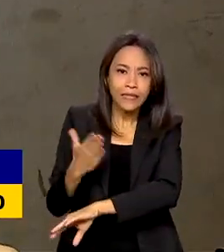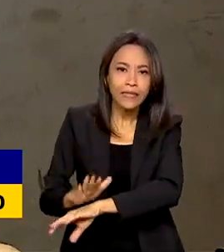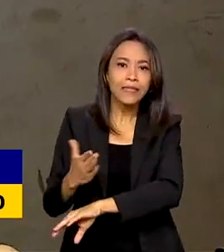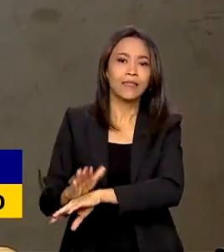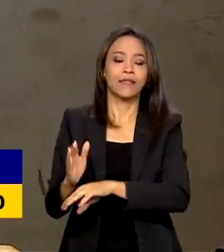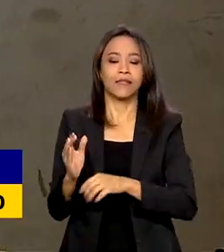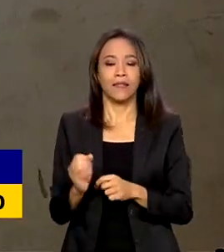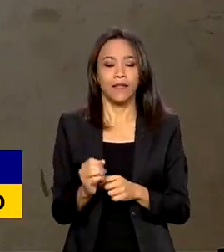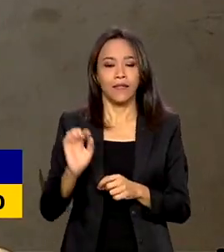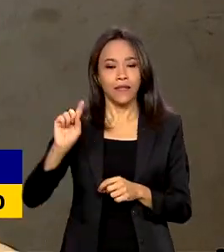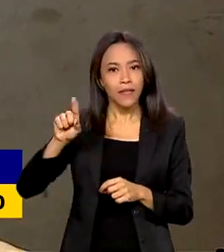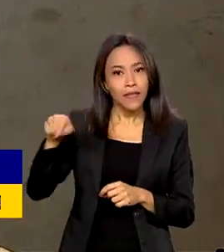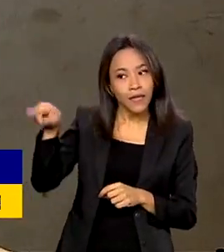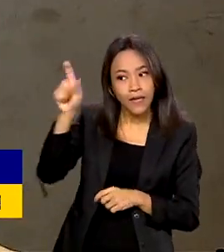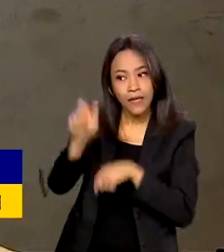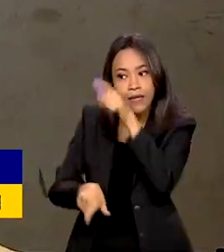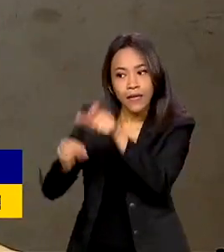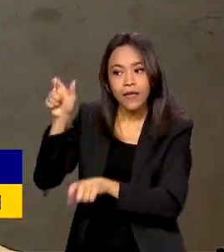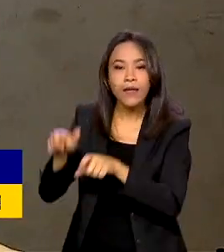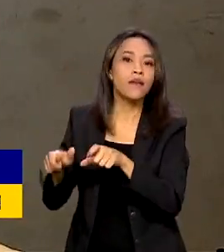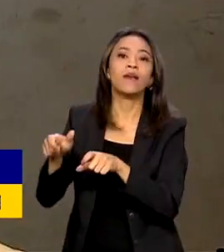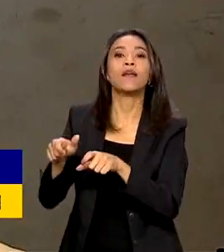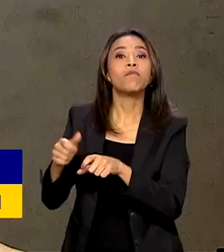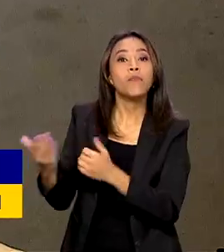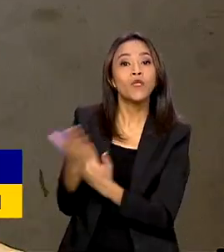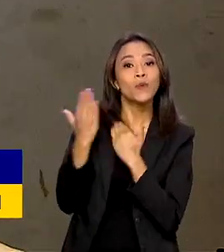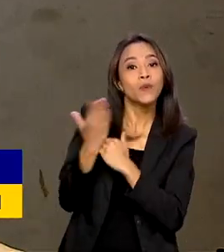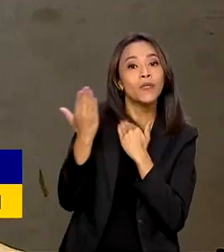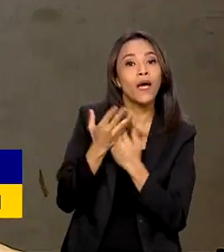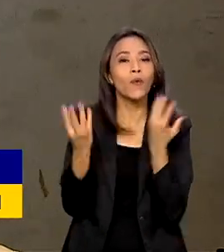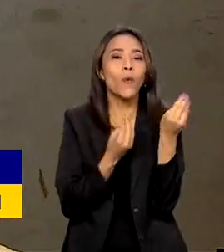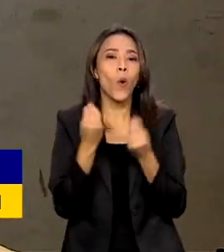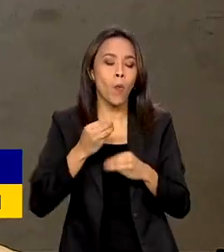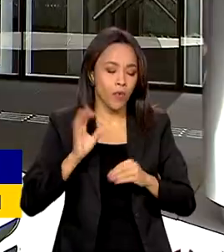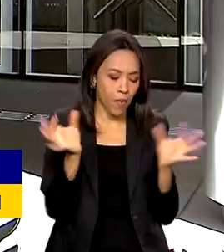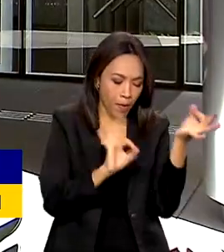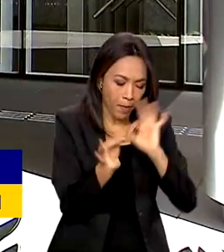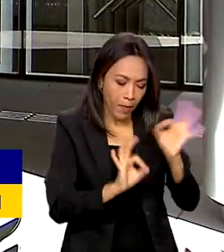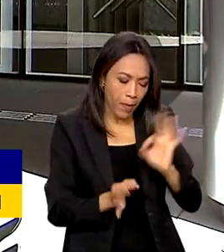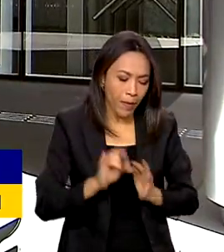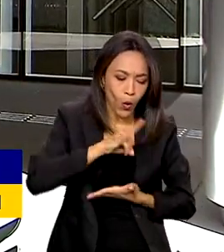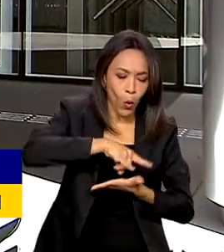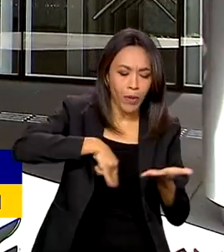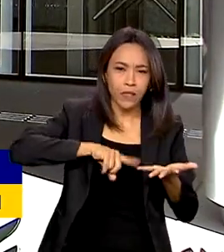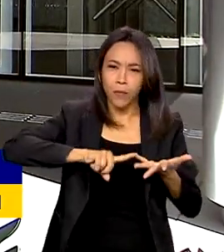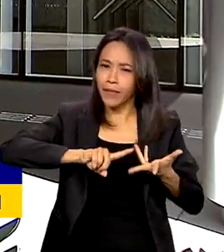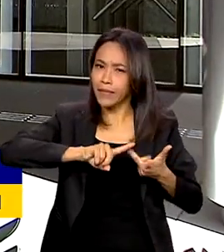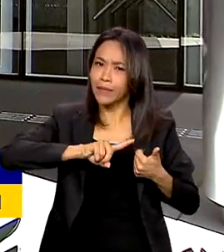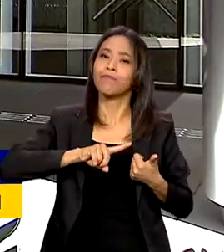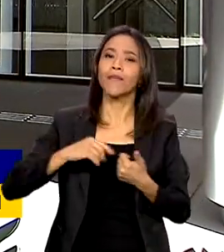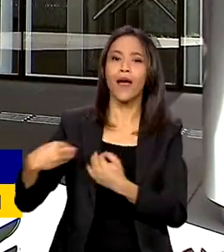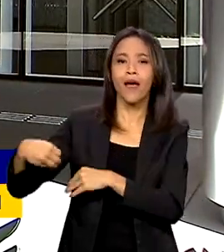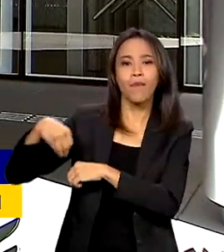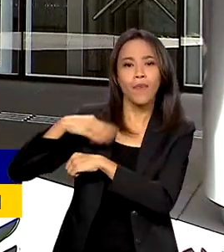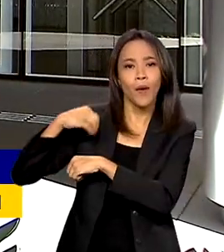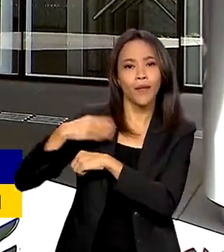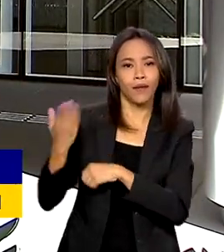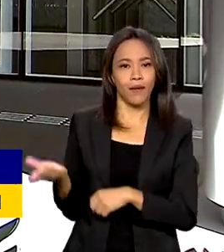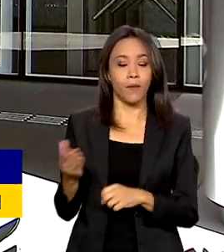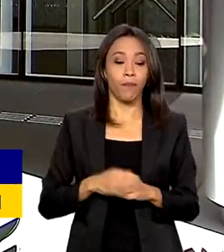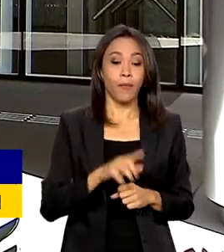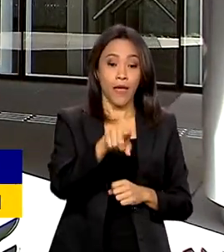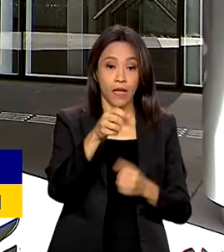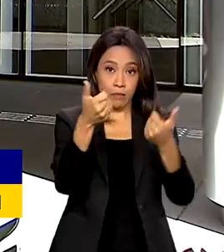eles me ajudaram a fazer todo o processo de exportação. Tudo. O programa Elas Exportam tem como objetivo